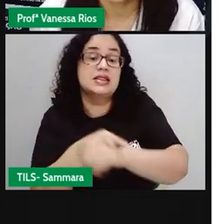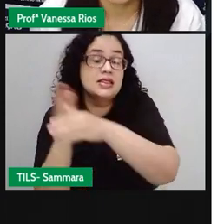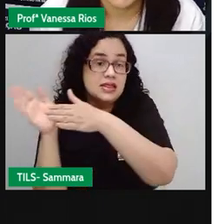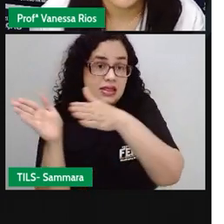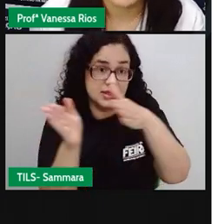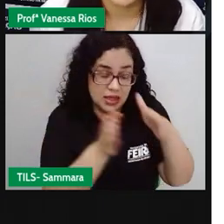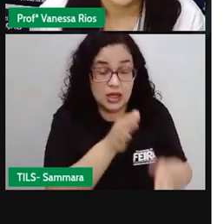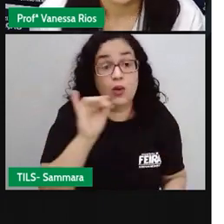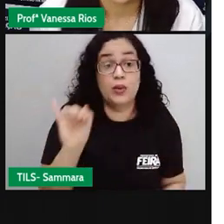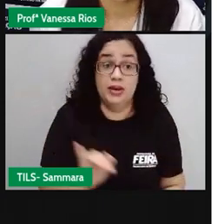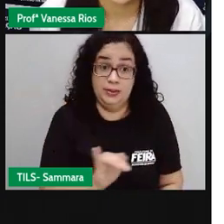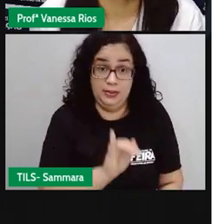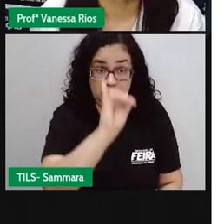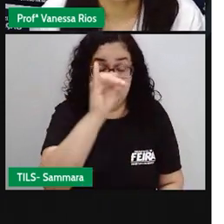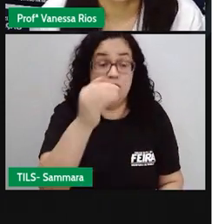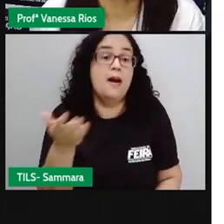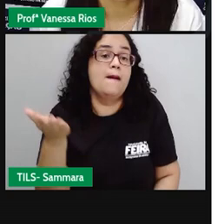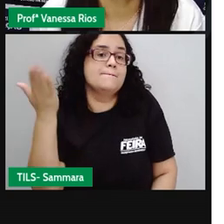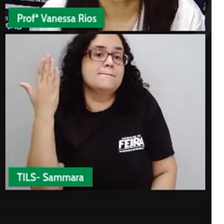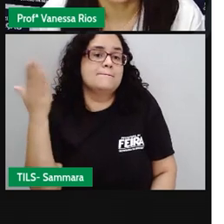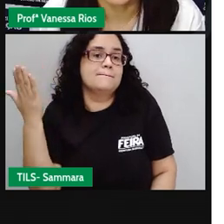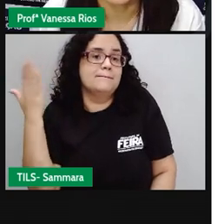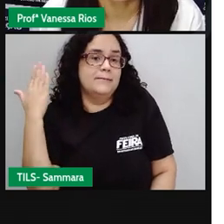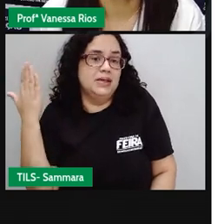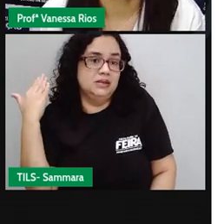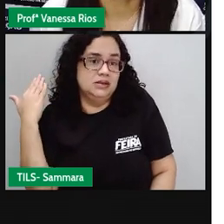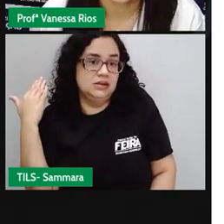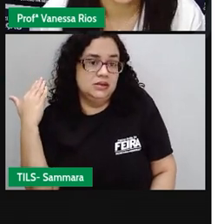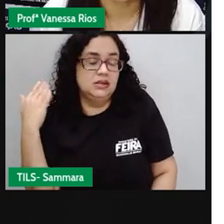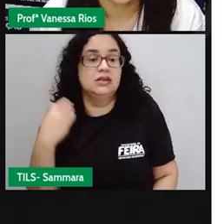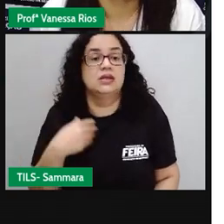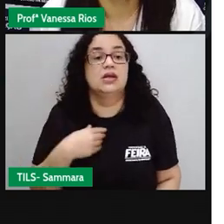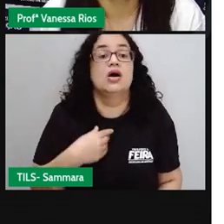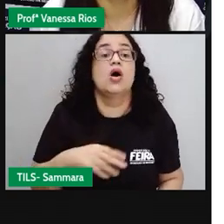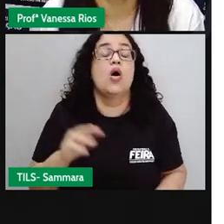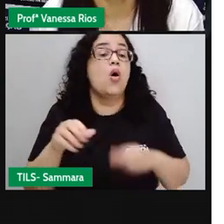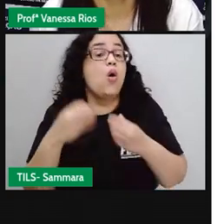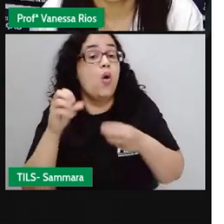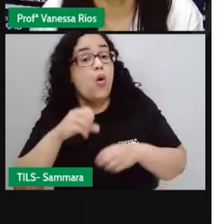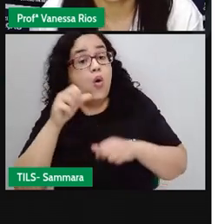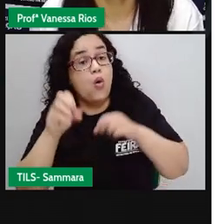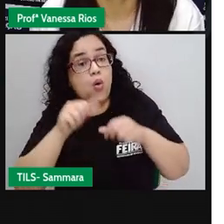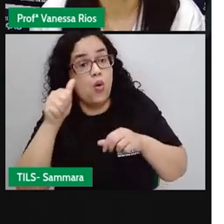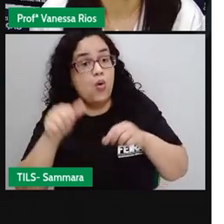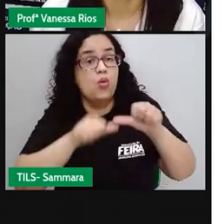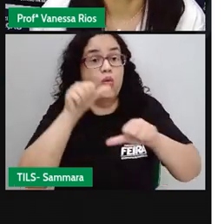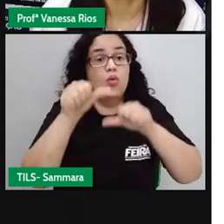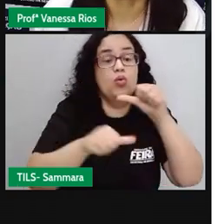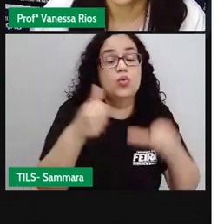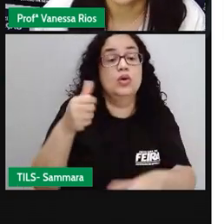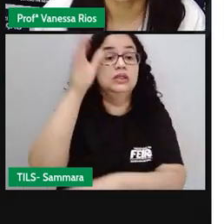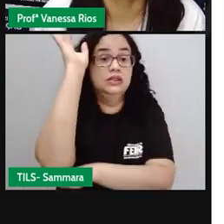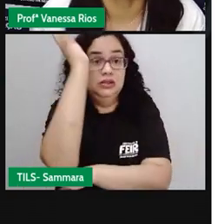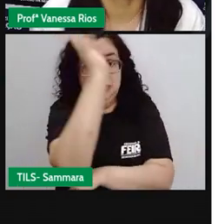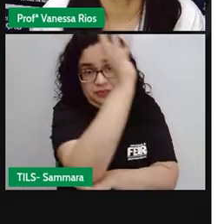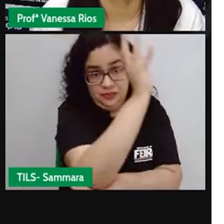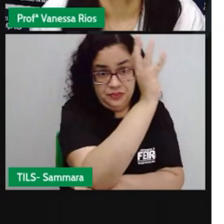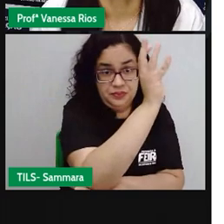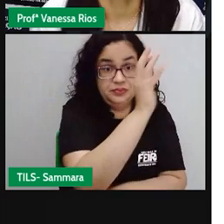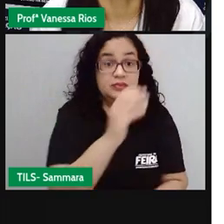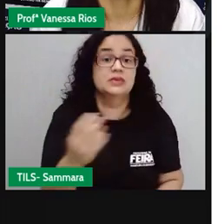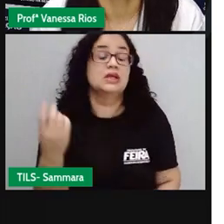principais, passado, quando essa ação, quando esse estado ou mudança de estado e ainda os fenômenos da